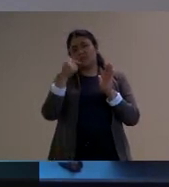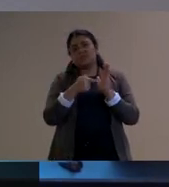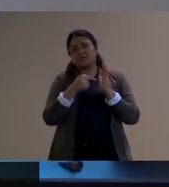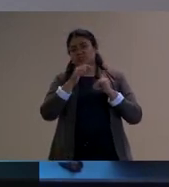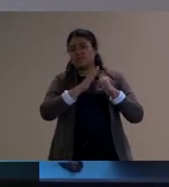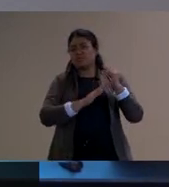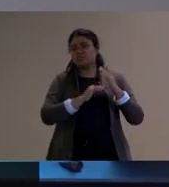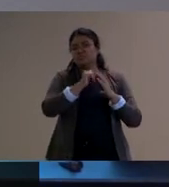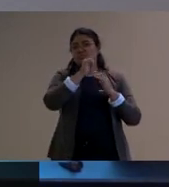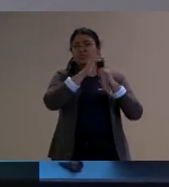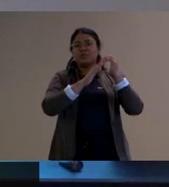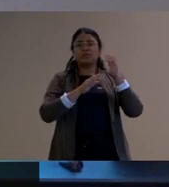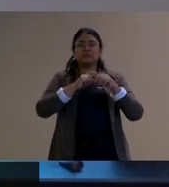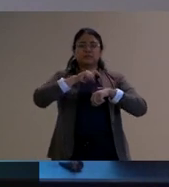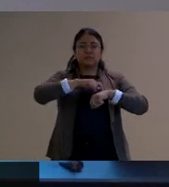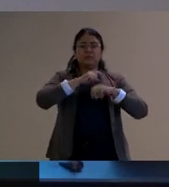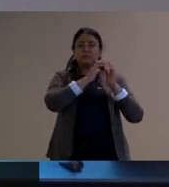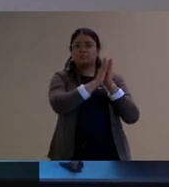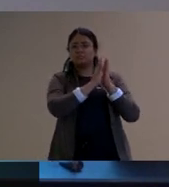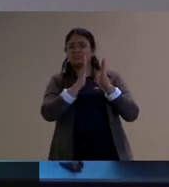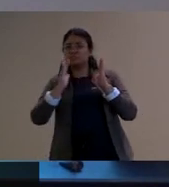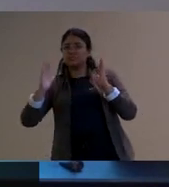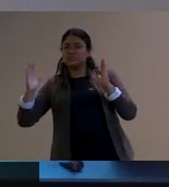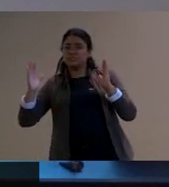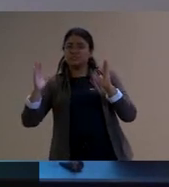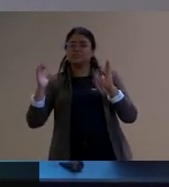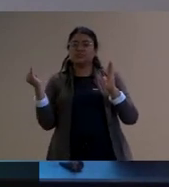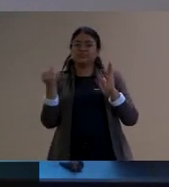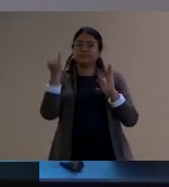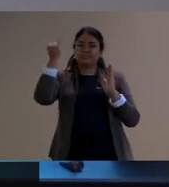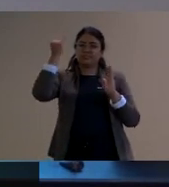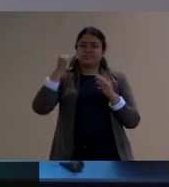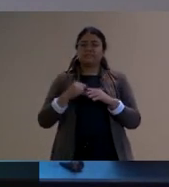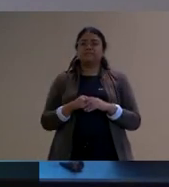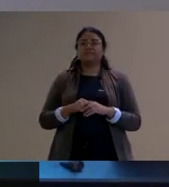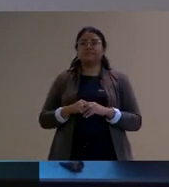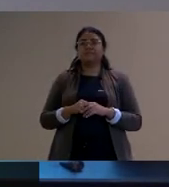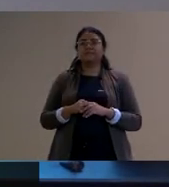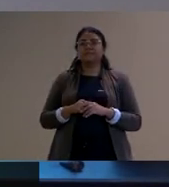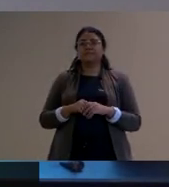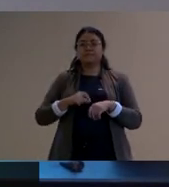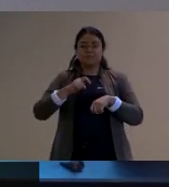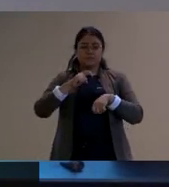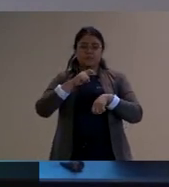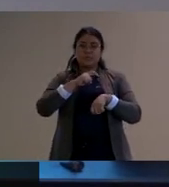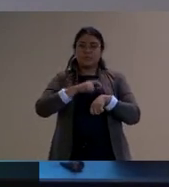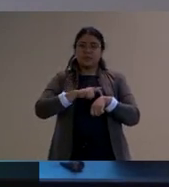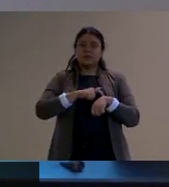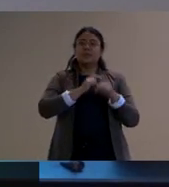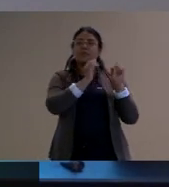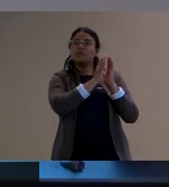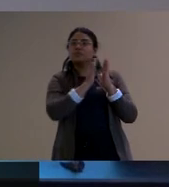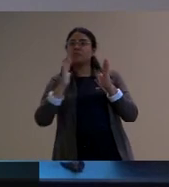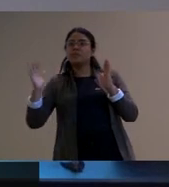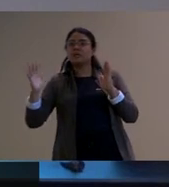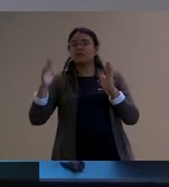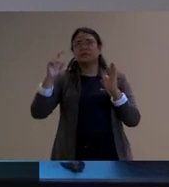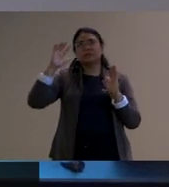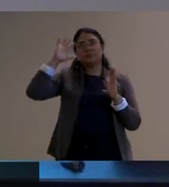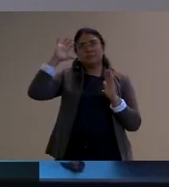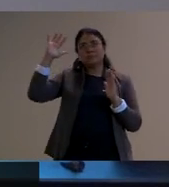essa temporalidade alargada esse tempo da artesania